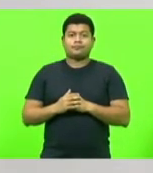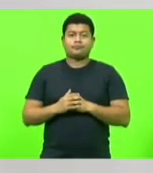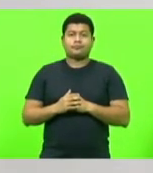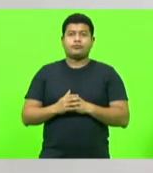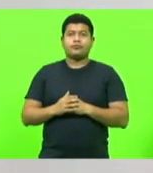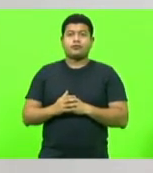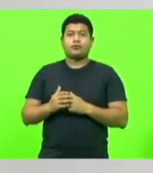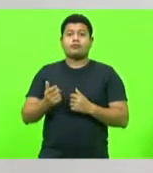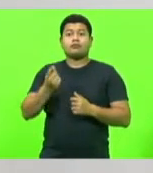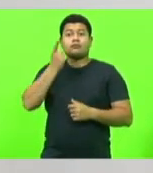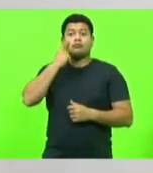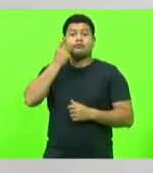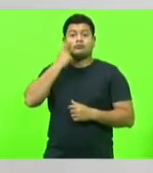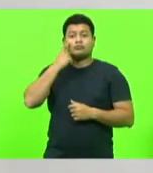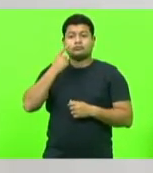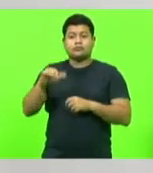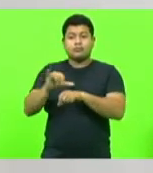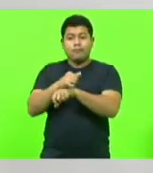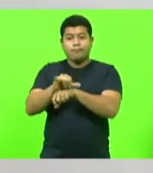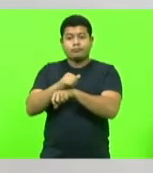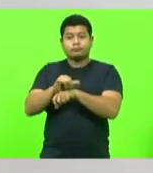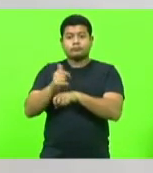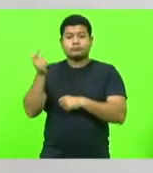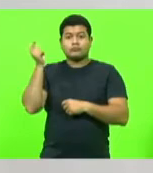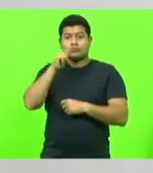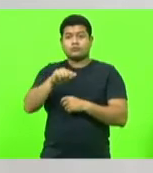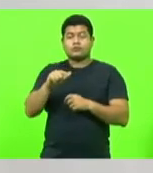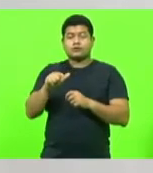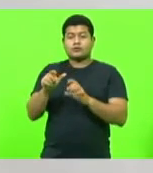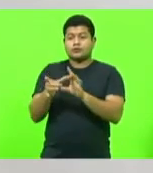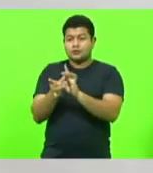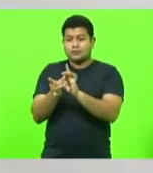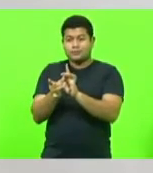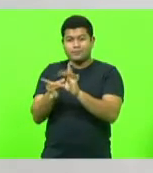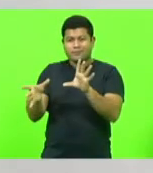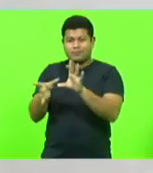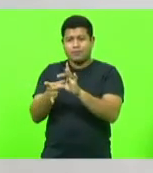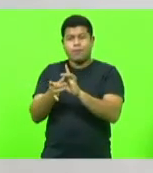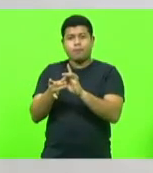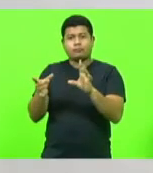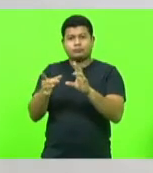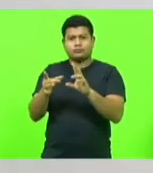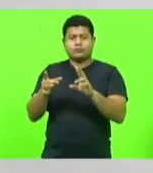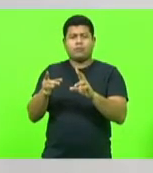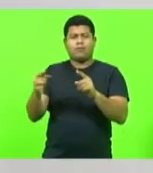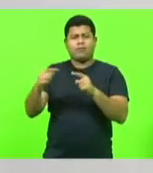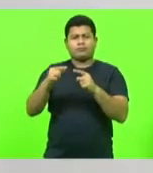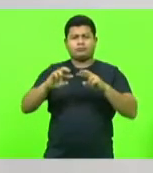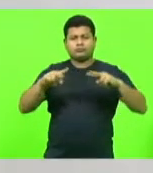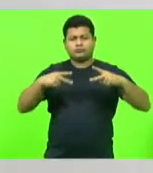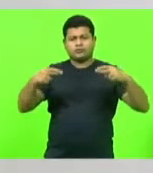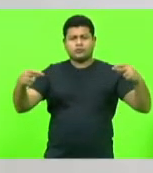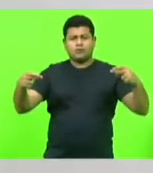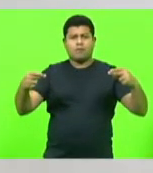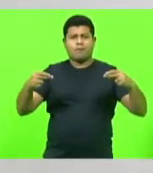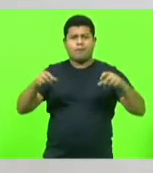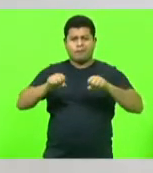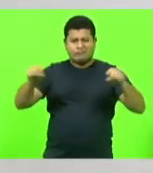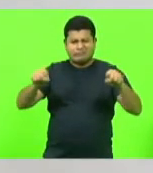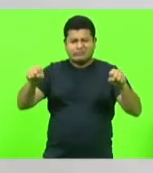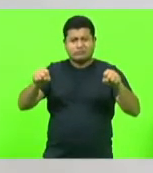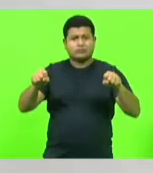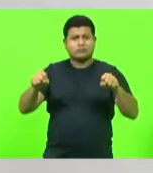buscando uma alternativa para distensionar uma corda, corda essa que não foi o presidente da República que tensionou, deixa isso muito claro.